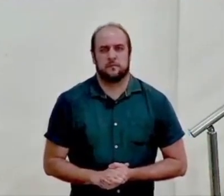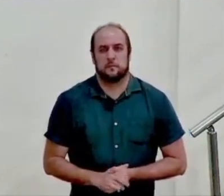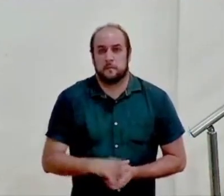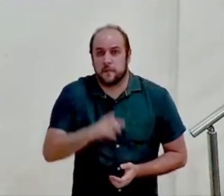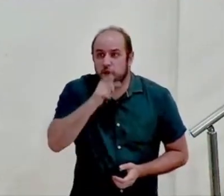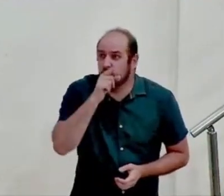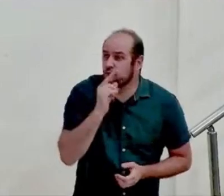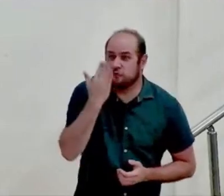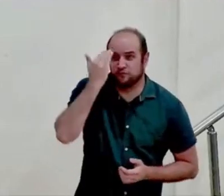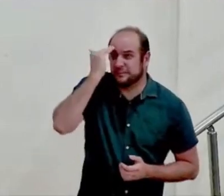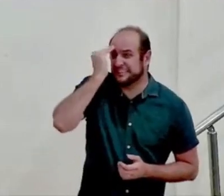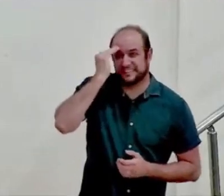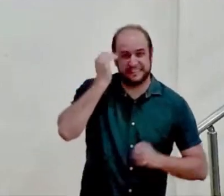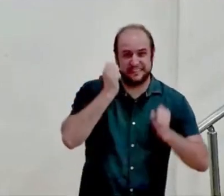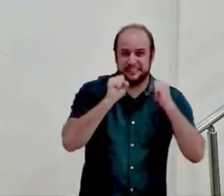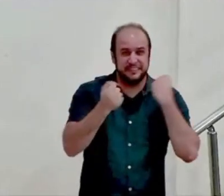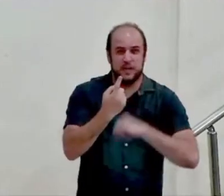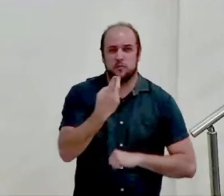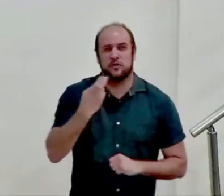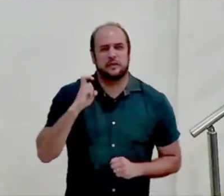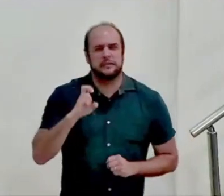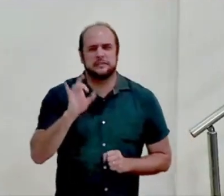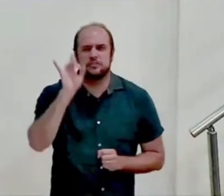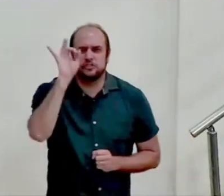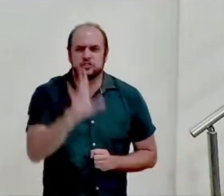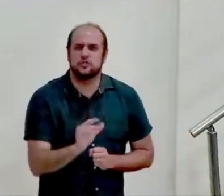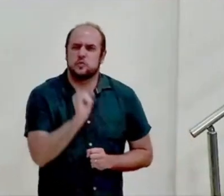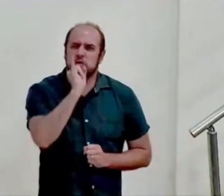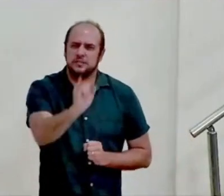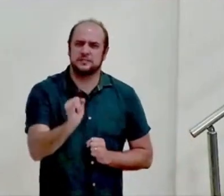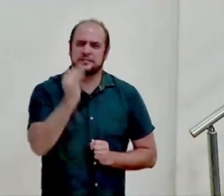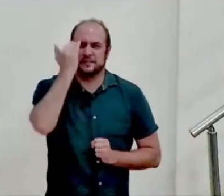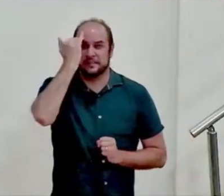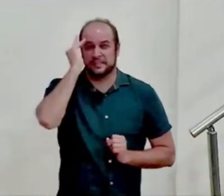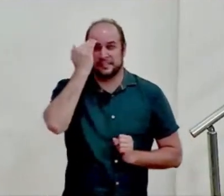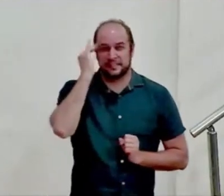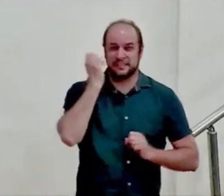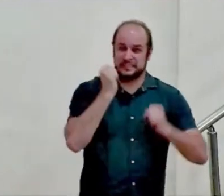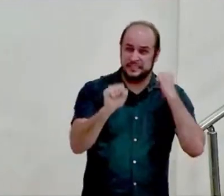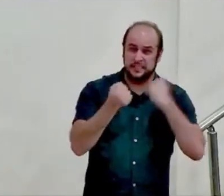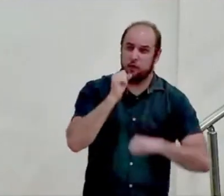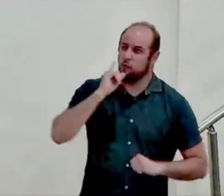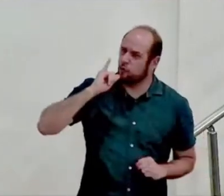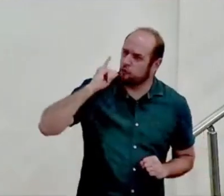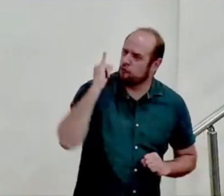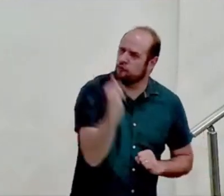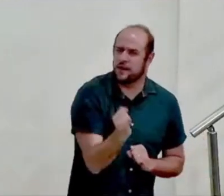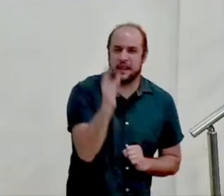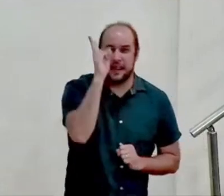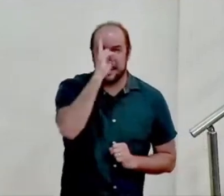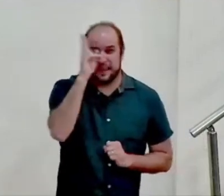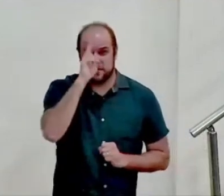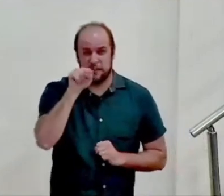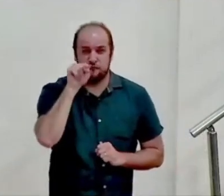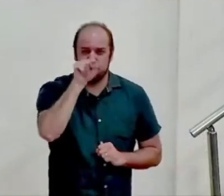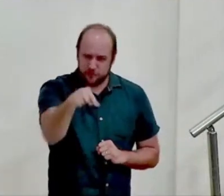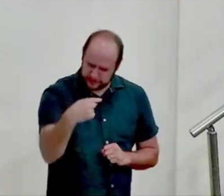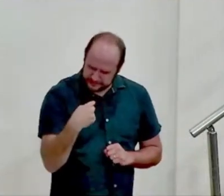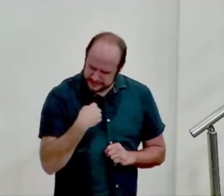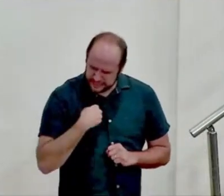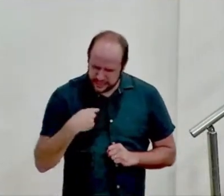entenderá o salmo 15 a menos que você entenda que este salmo se destina a lembrar de que você e eu